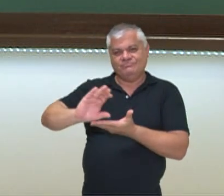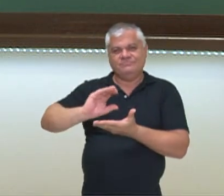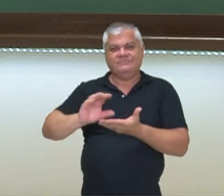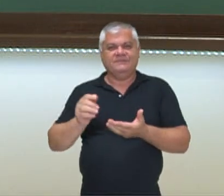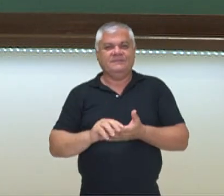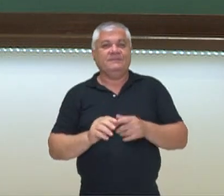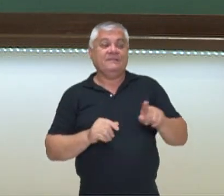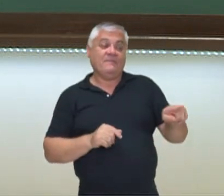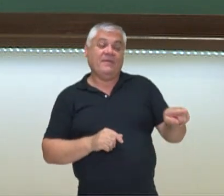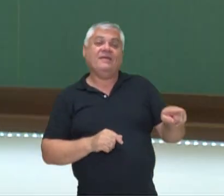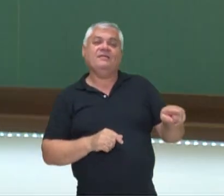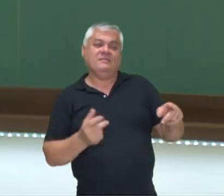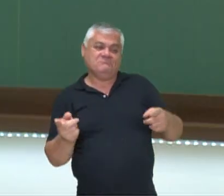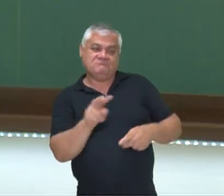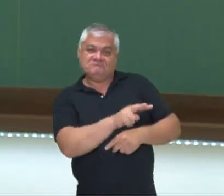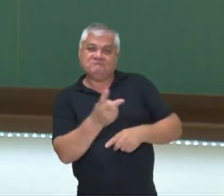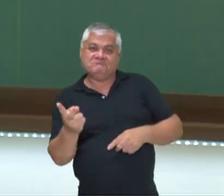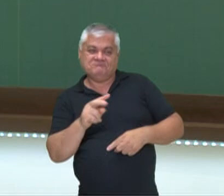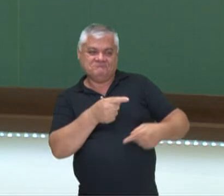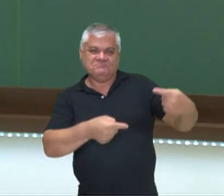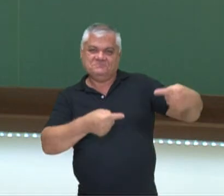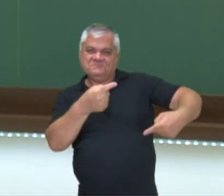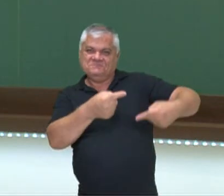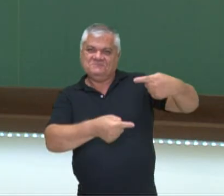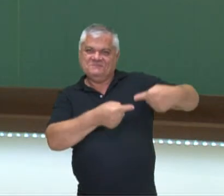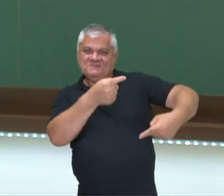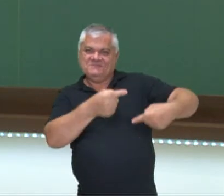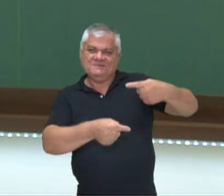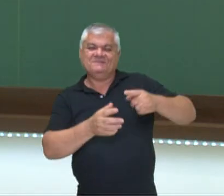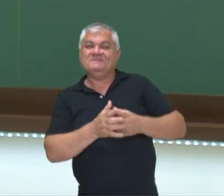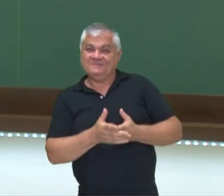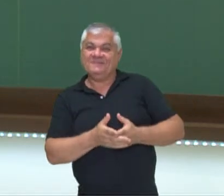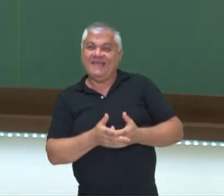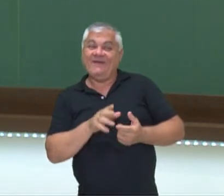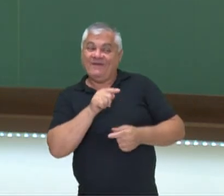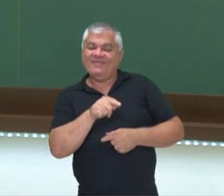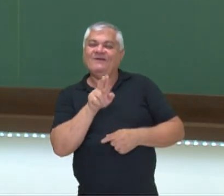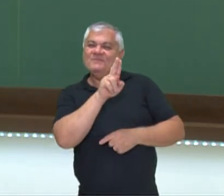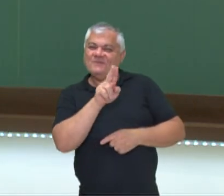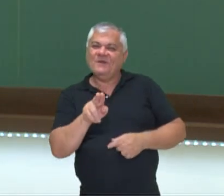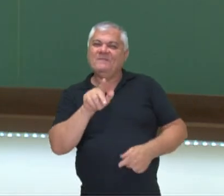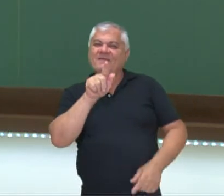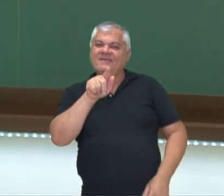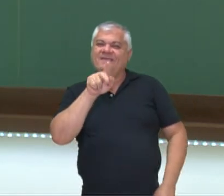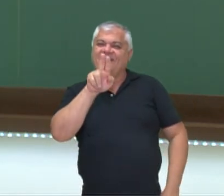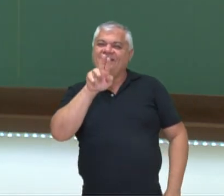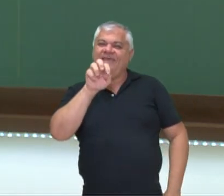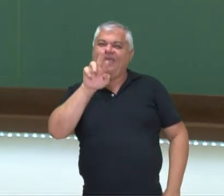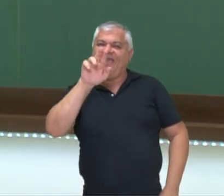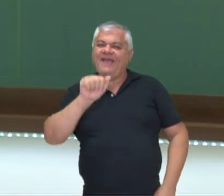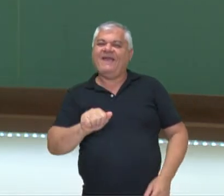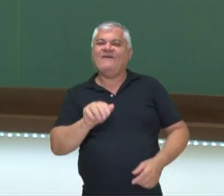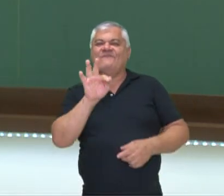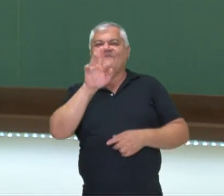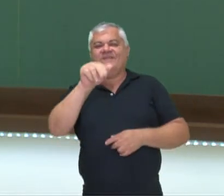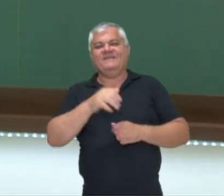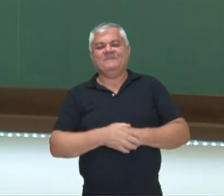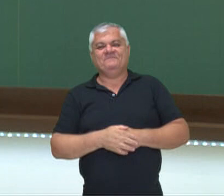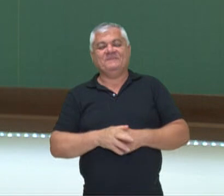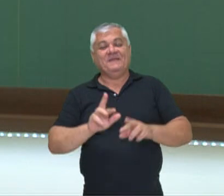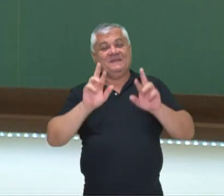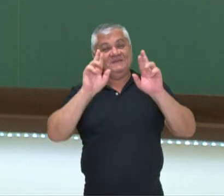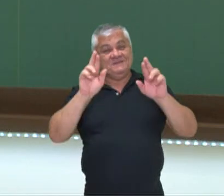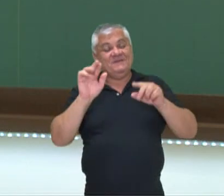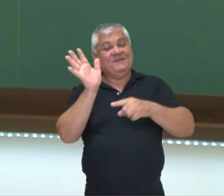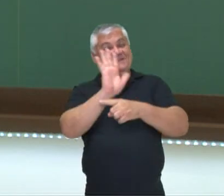dos dois. E isso fez com que, literalmente, a guerra fosse, então, chamada de Guerra Fria, nesse sentido. Espero,